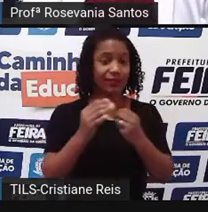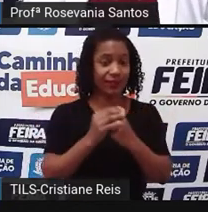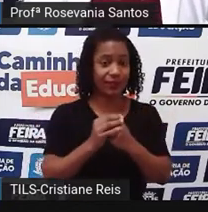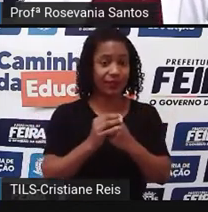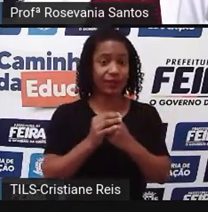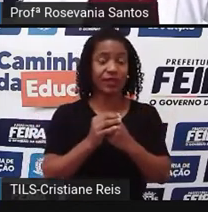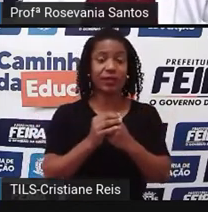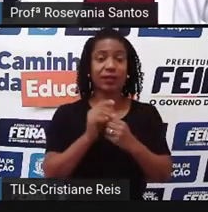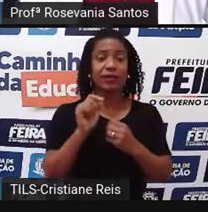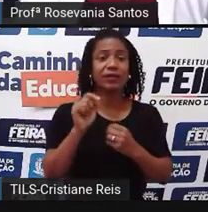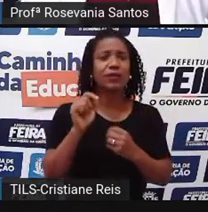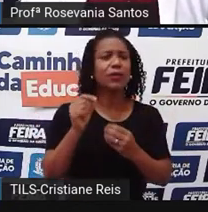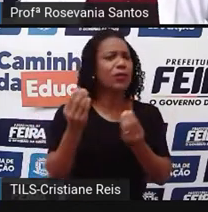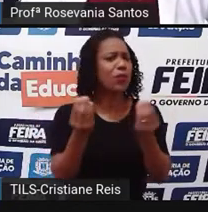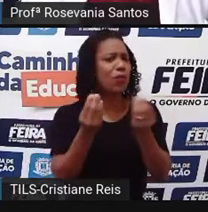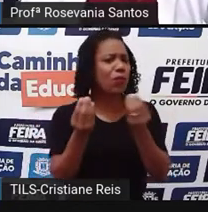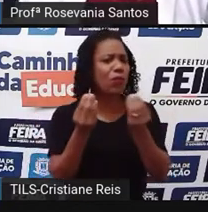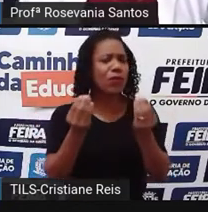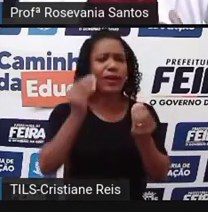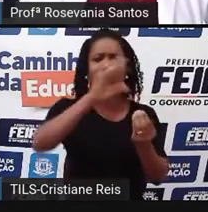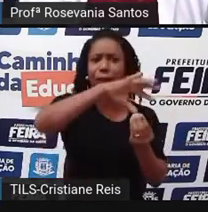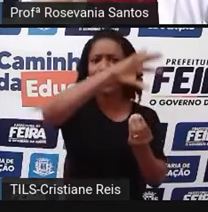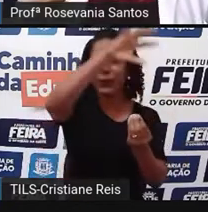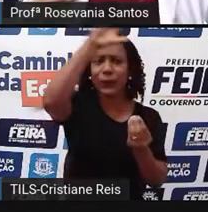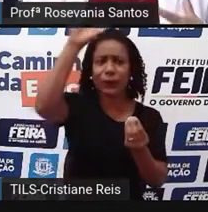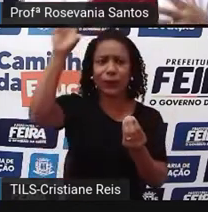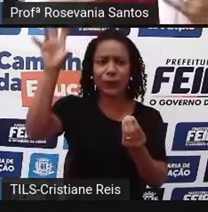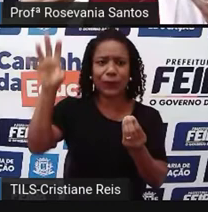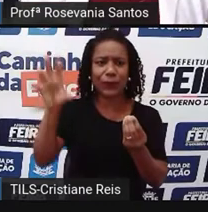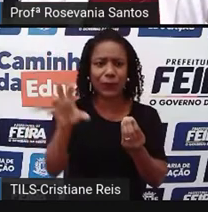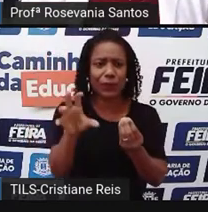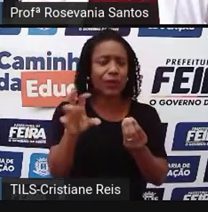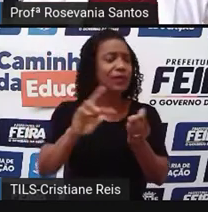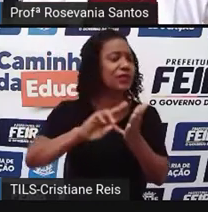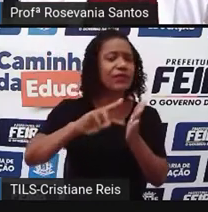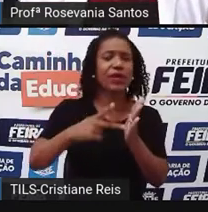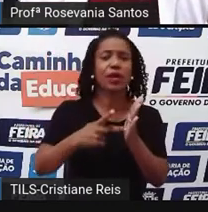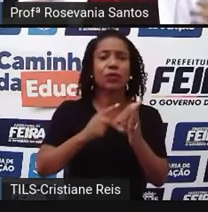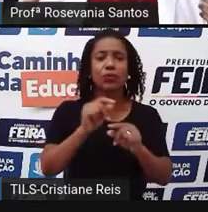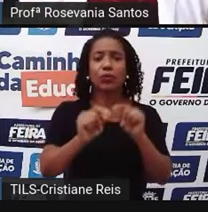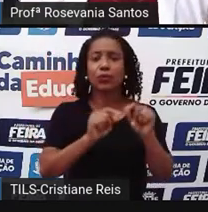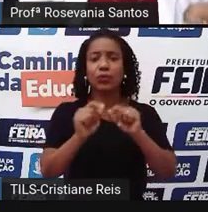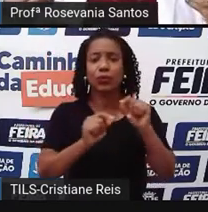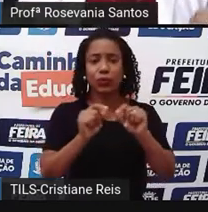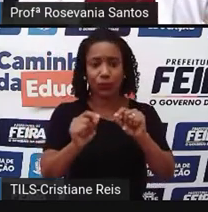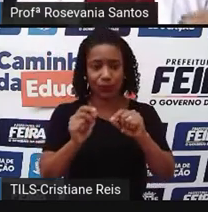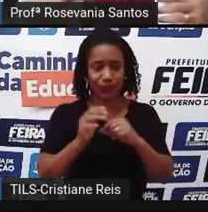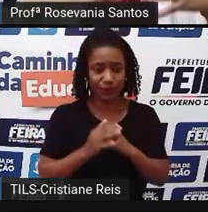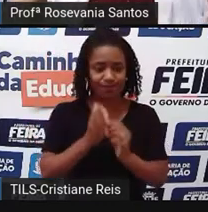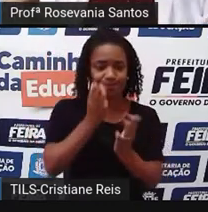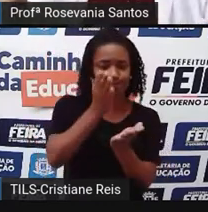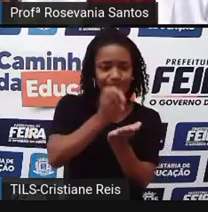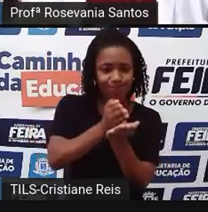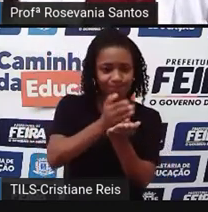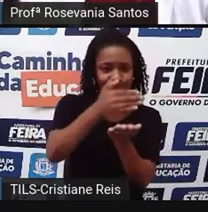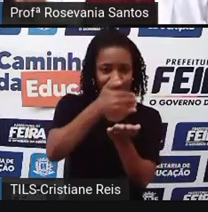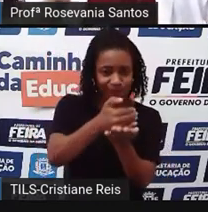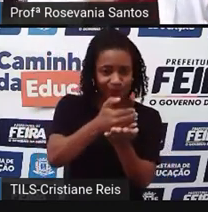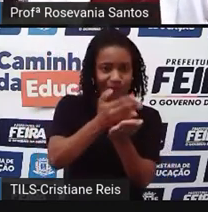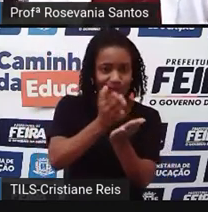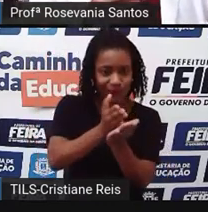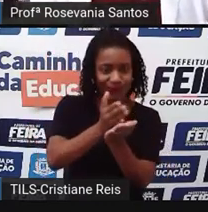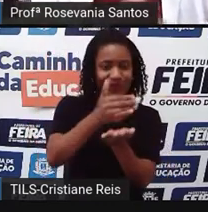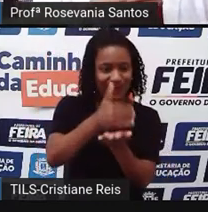regionalizar, né? O processo de regionalização é você dividir, é você pegar um todo,